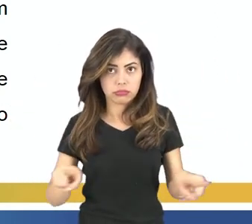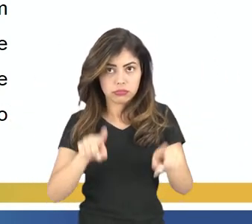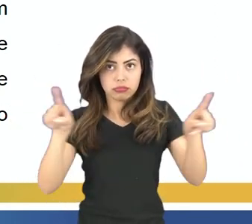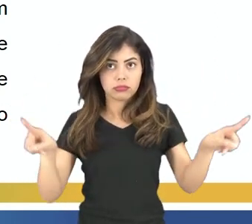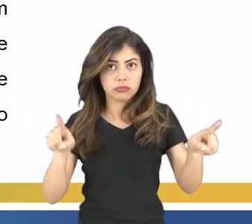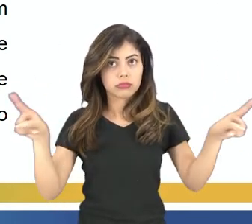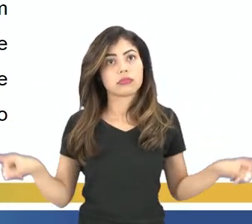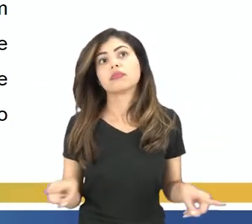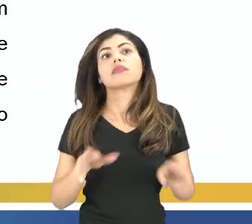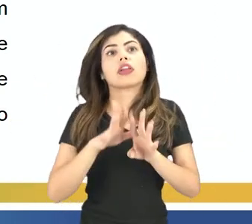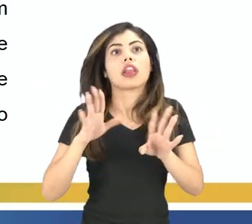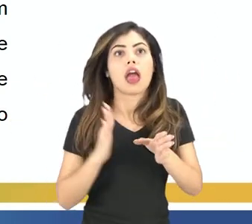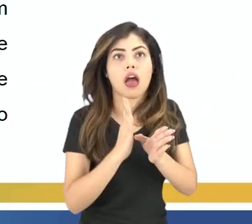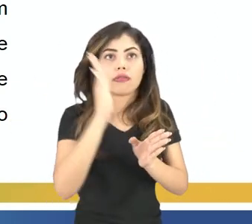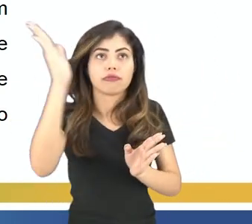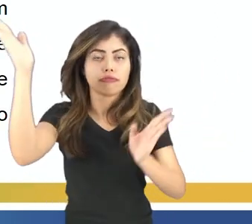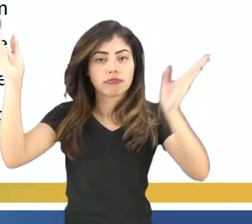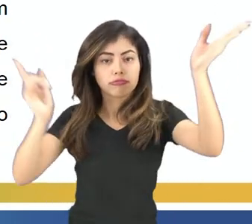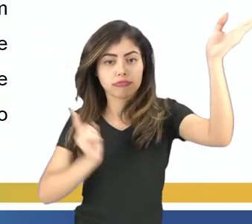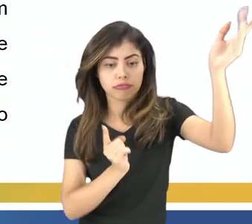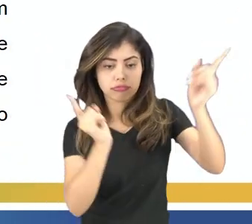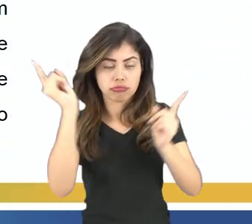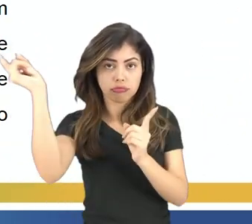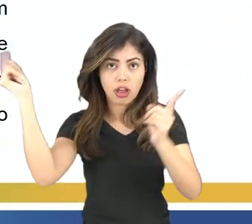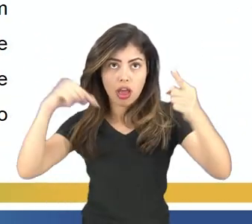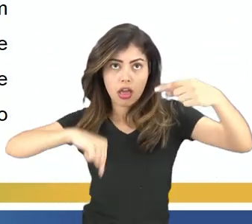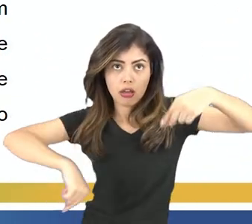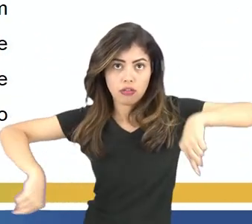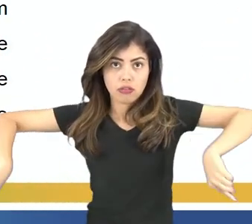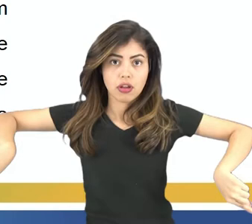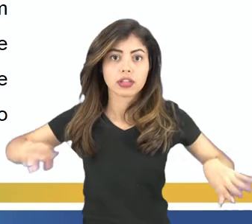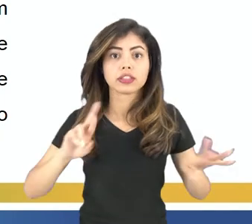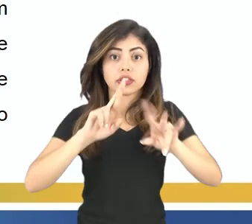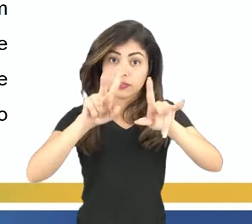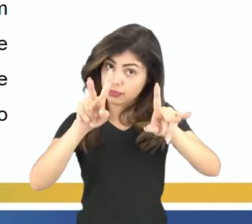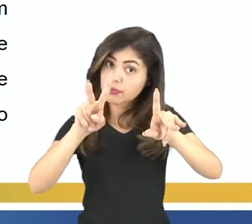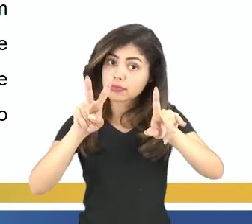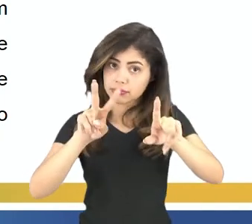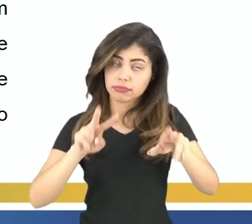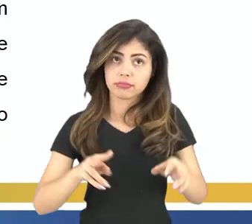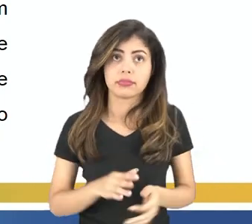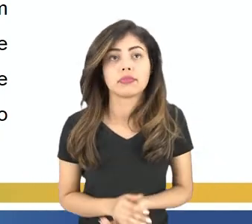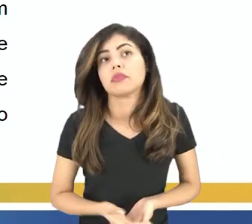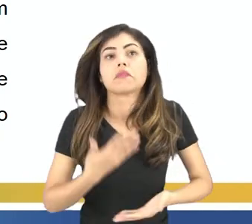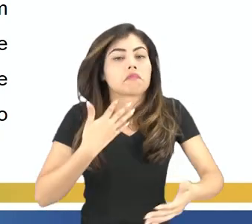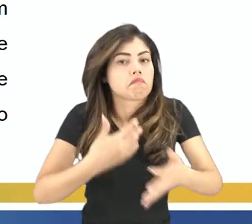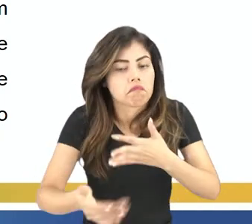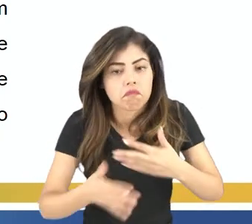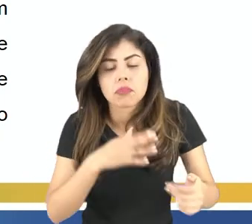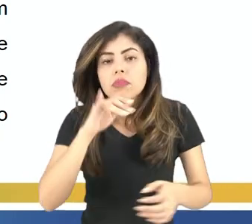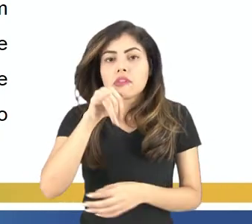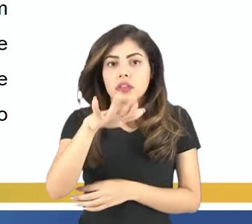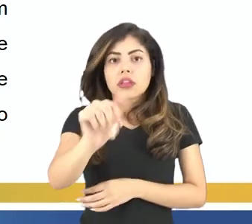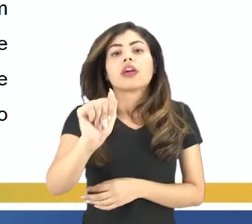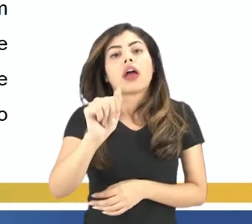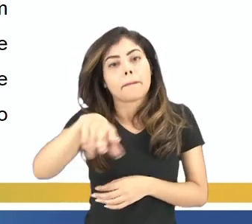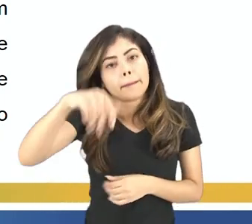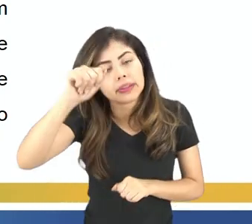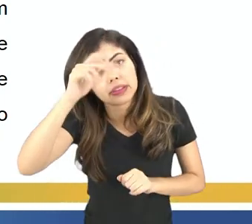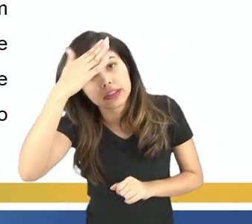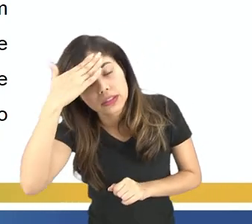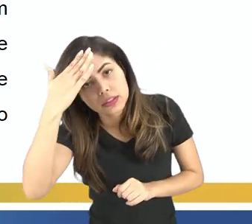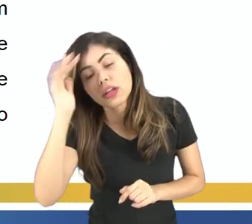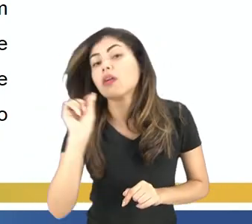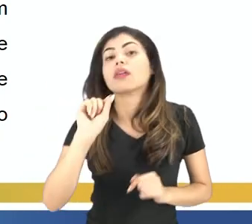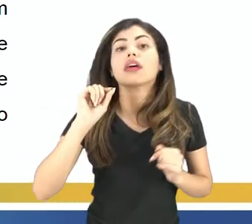tem algumas direções. Então, ele sai do norte e entra no sul, sempre, em qualquer imã. Só que você precisa entender